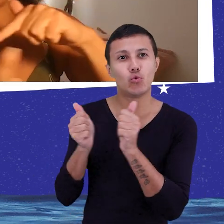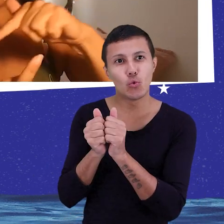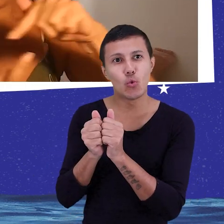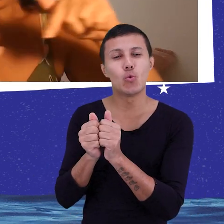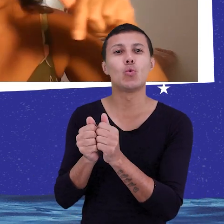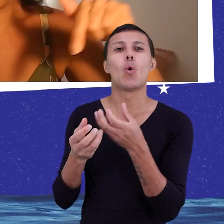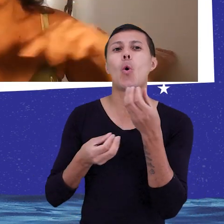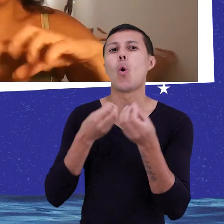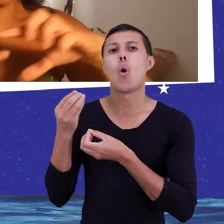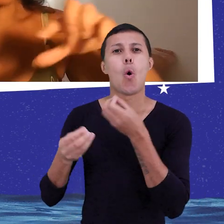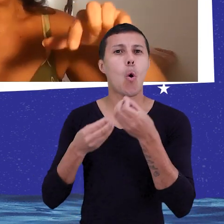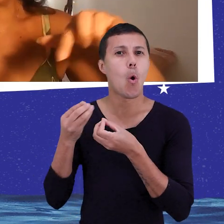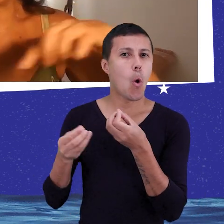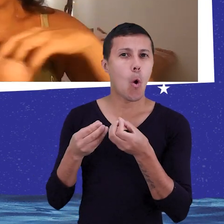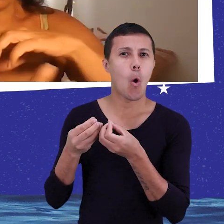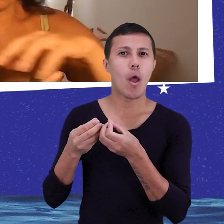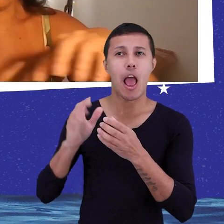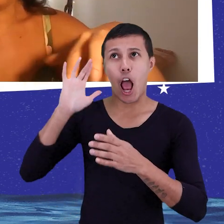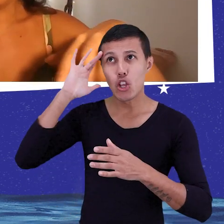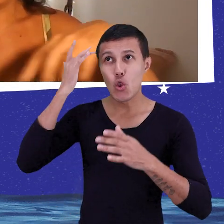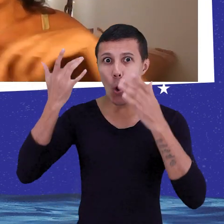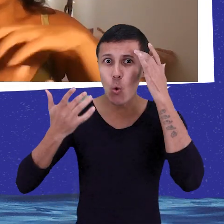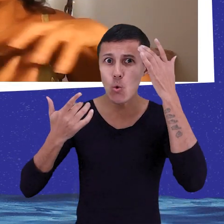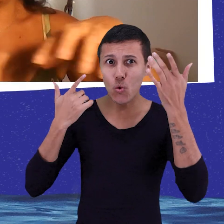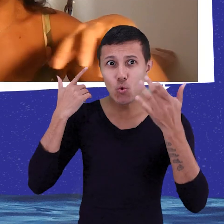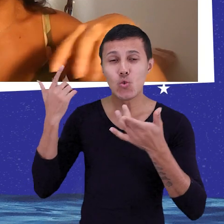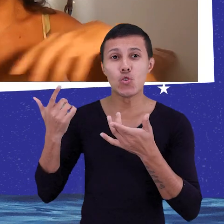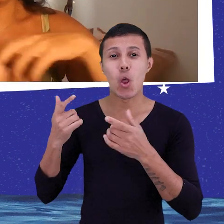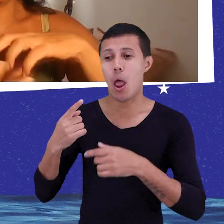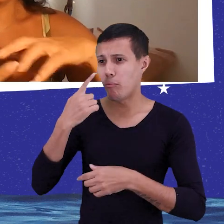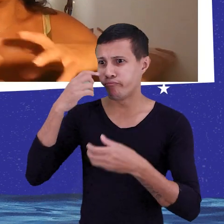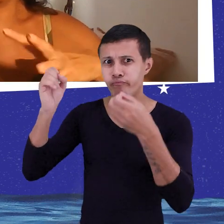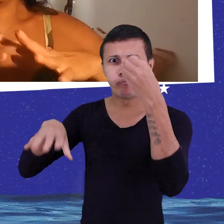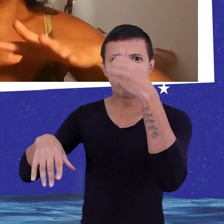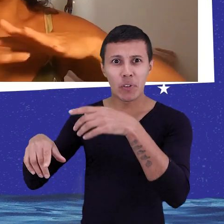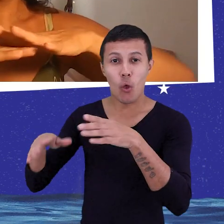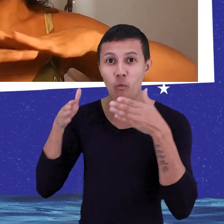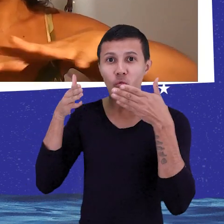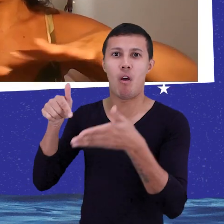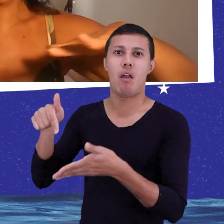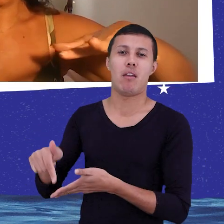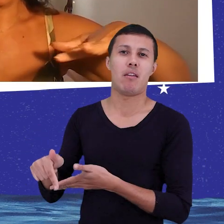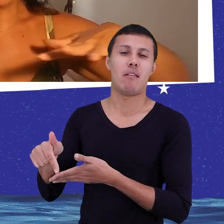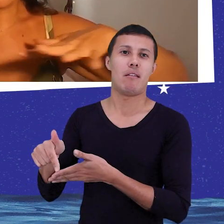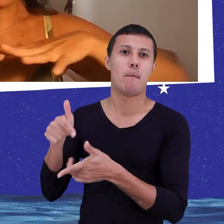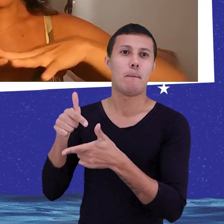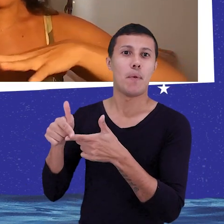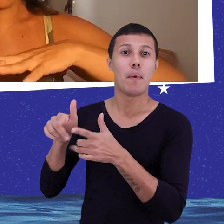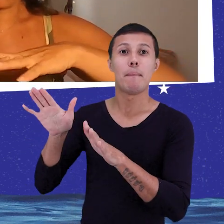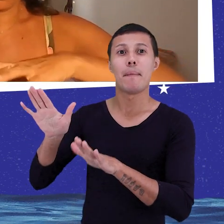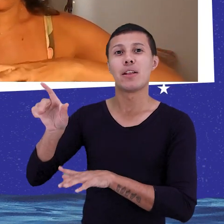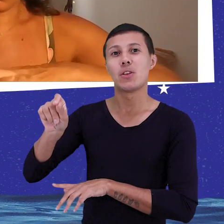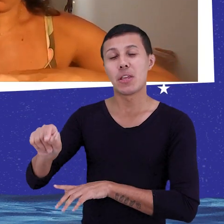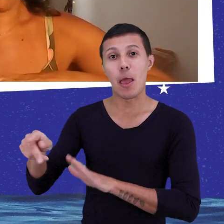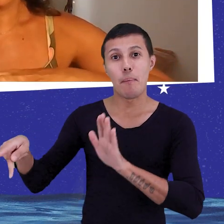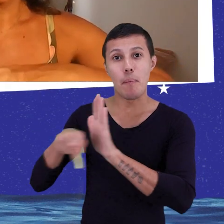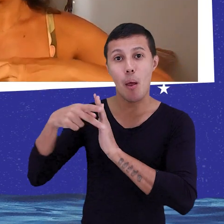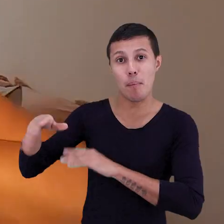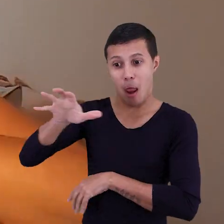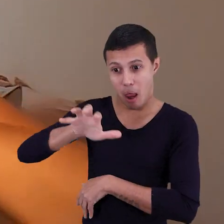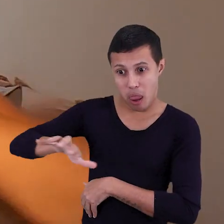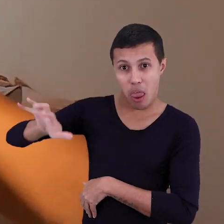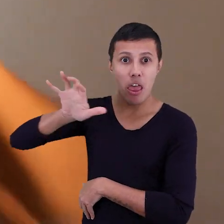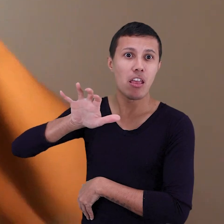girar toda a parte de todas as soluções de resíduos em volta desse hub e gerar valor dentro dessa própria região.